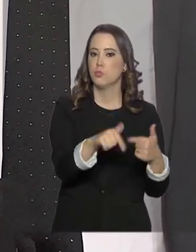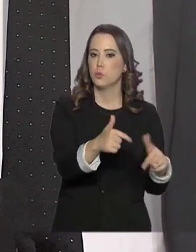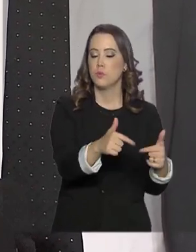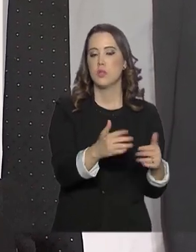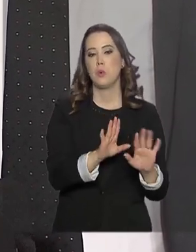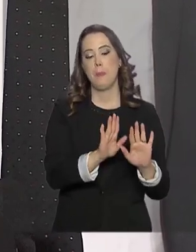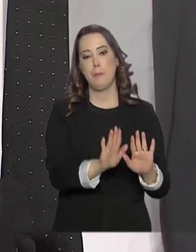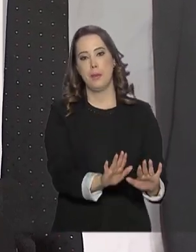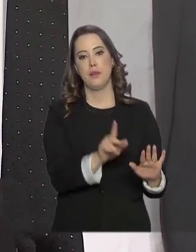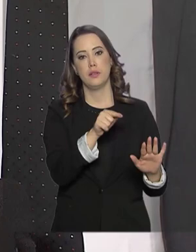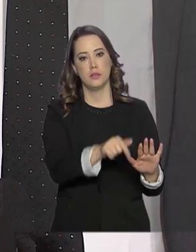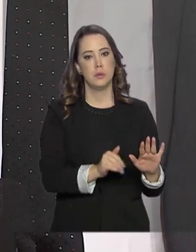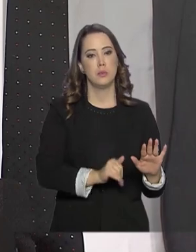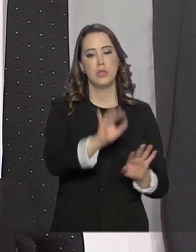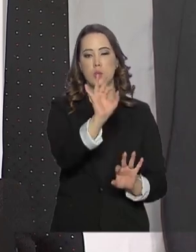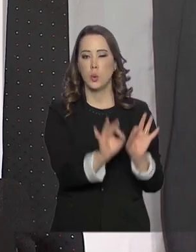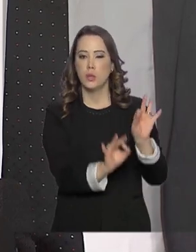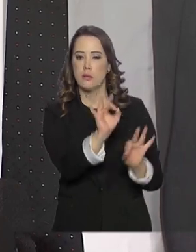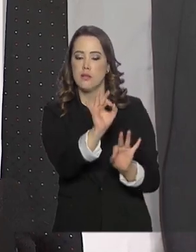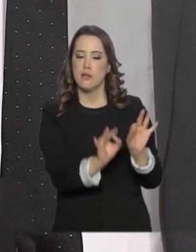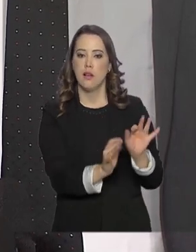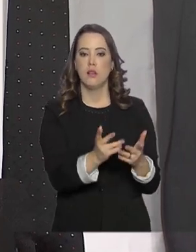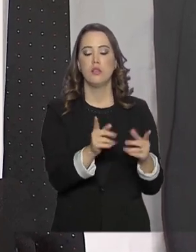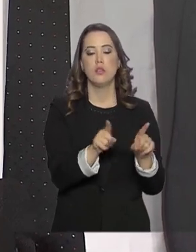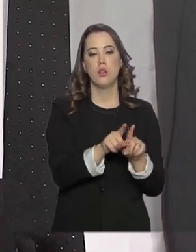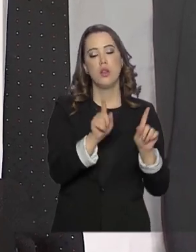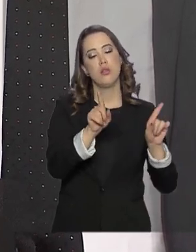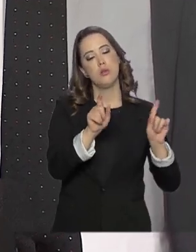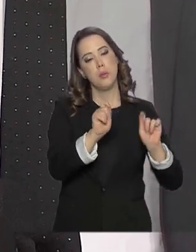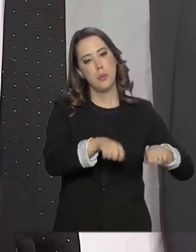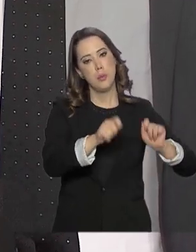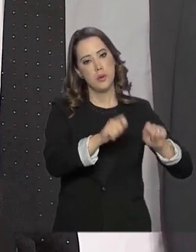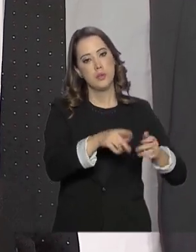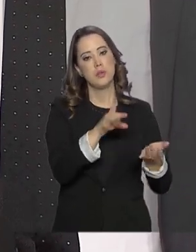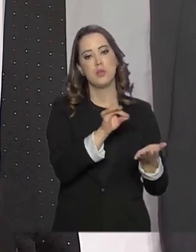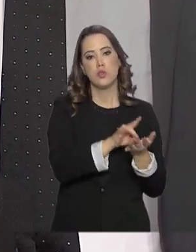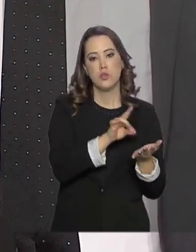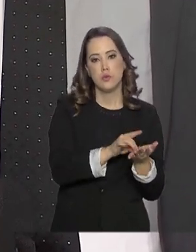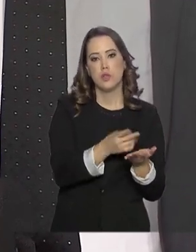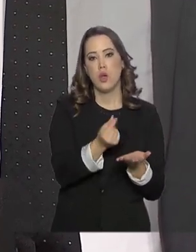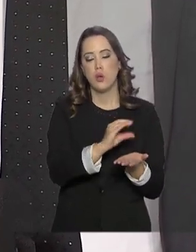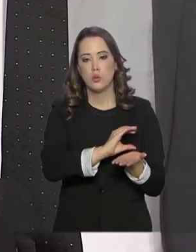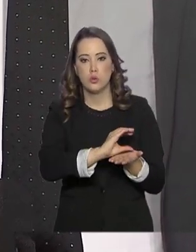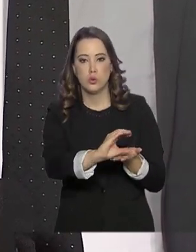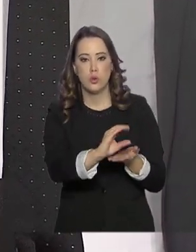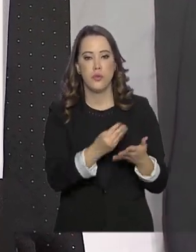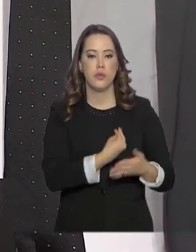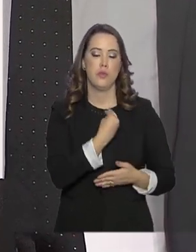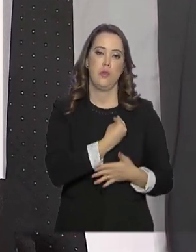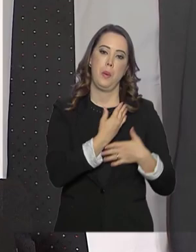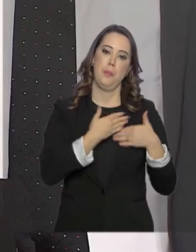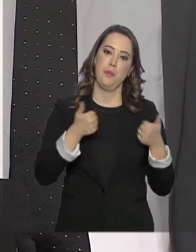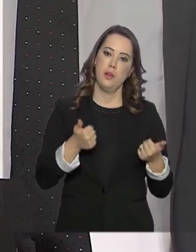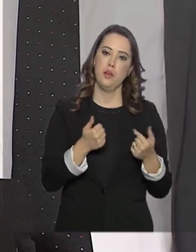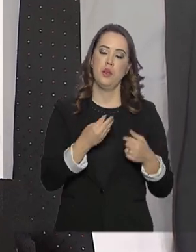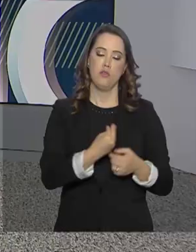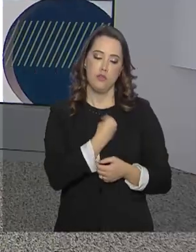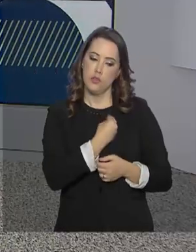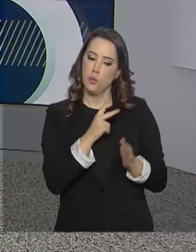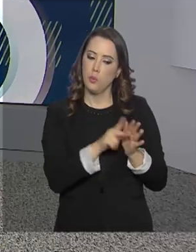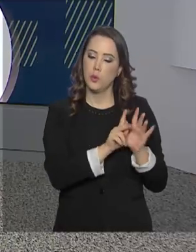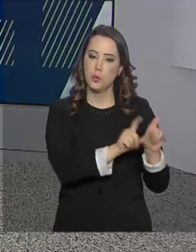mas de uma produção mais organizada e que eles possam realmente ter receita, poder viver melhor e ficar no campo.